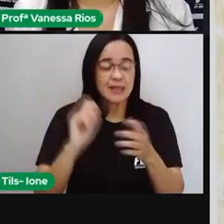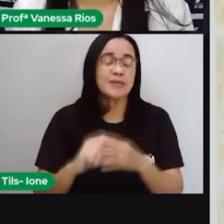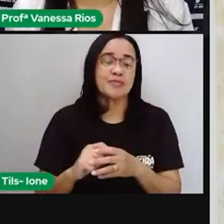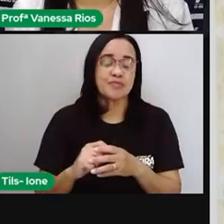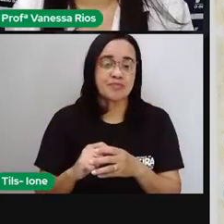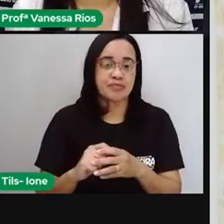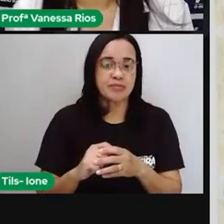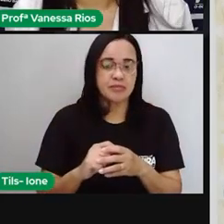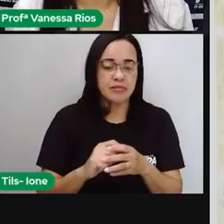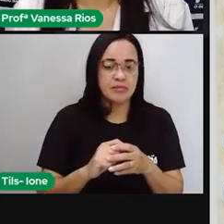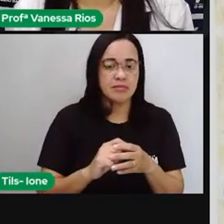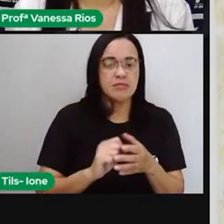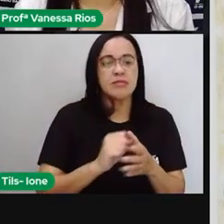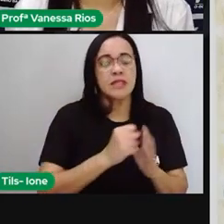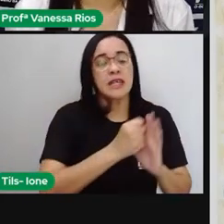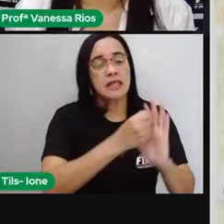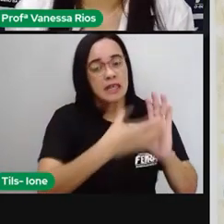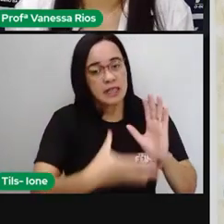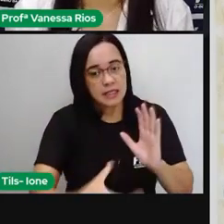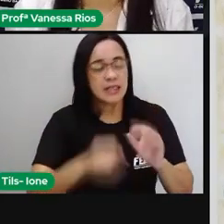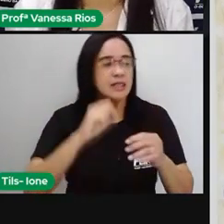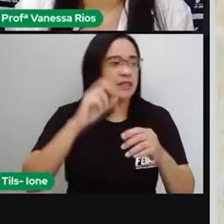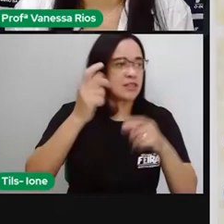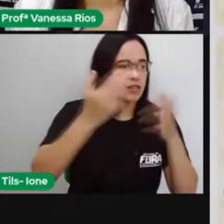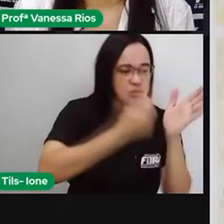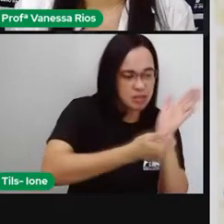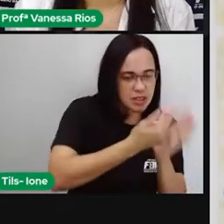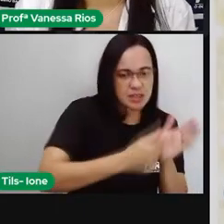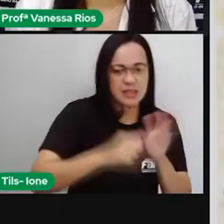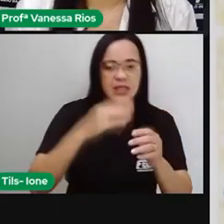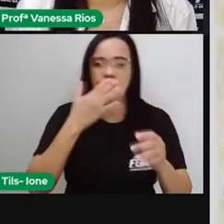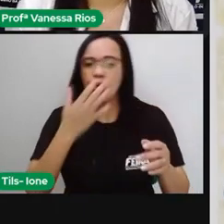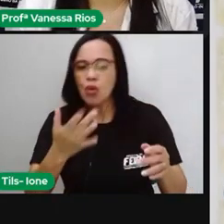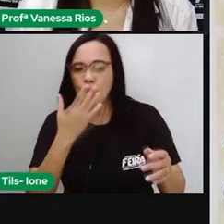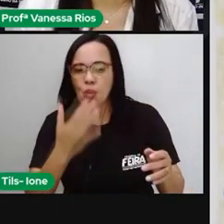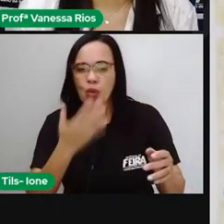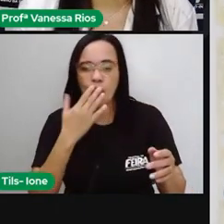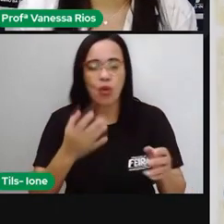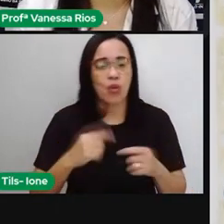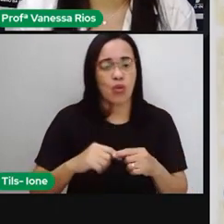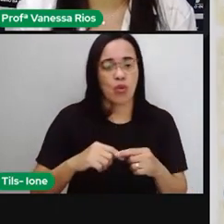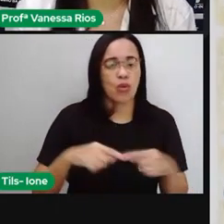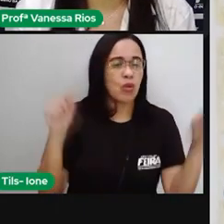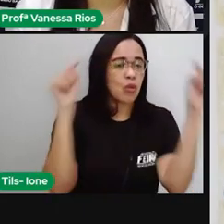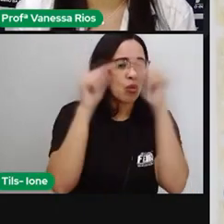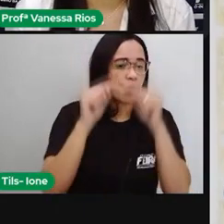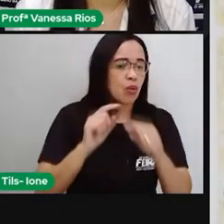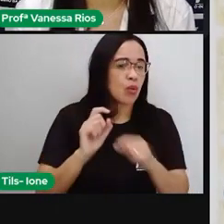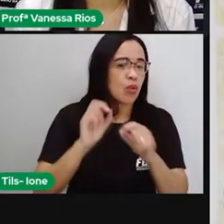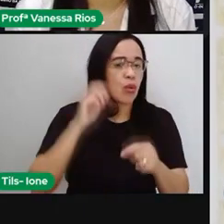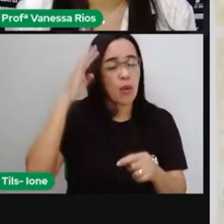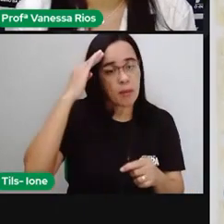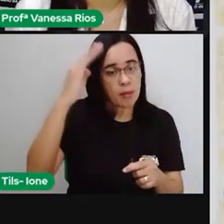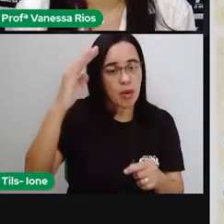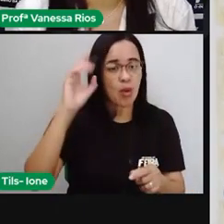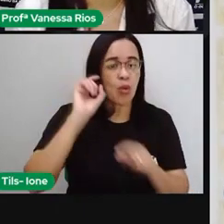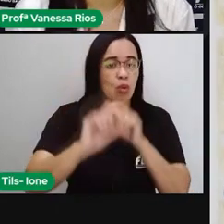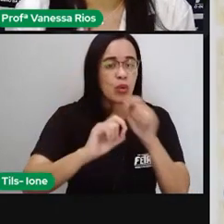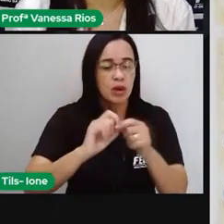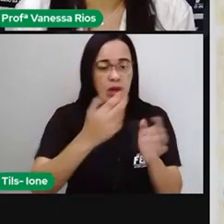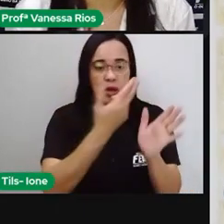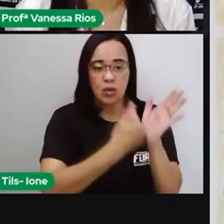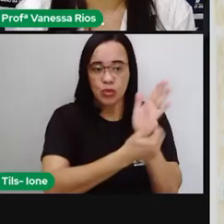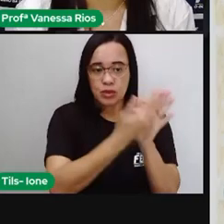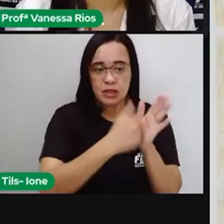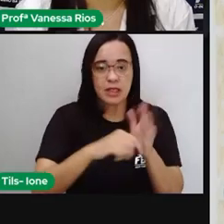observando as cores, as formas, né, tentando relacionar, principalmente, aí o desenho também com o